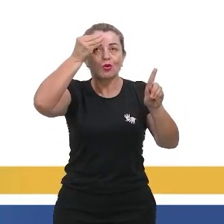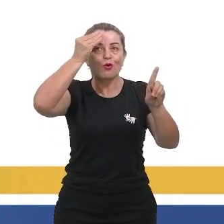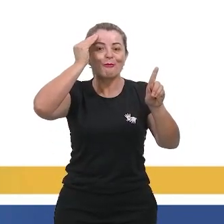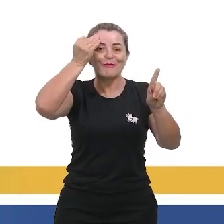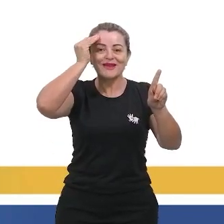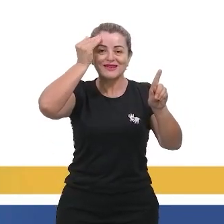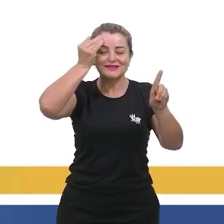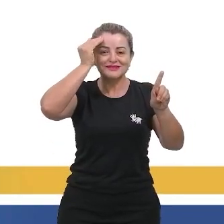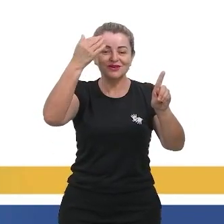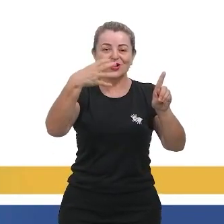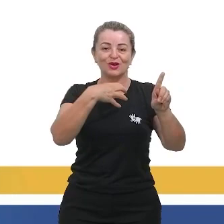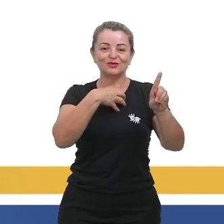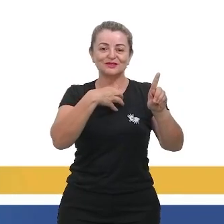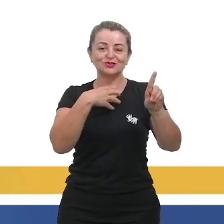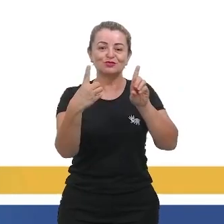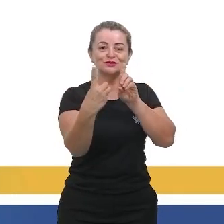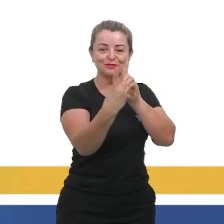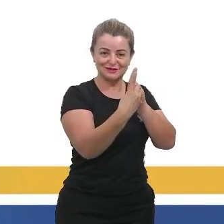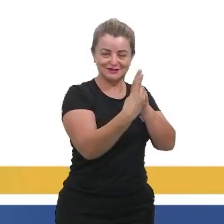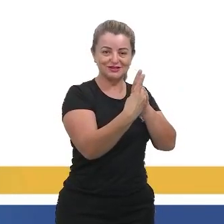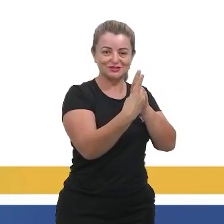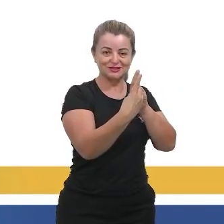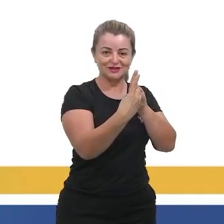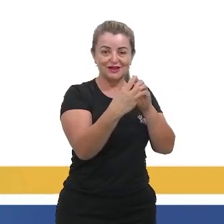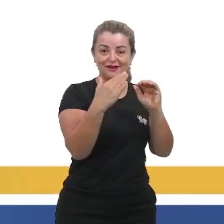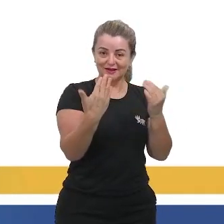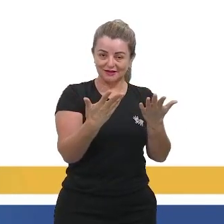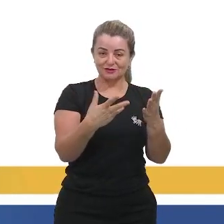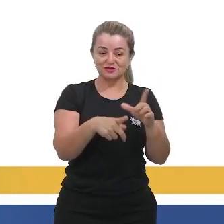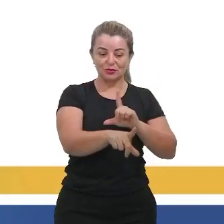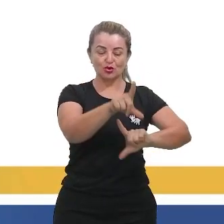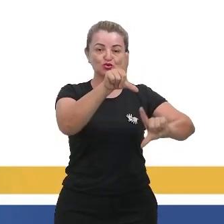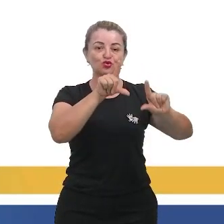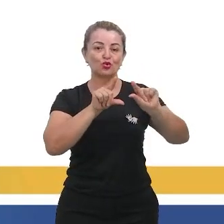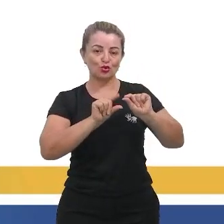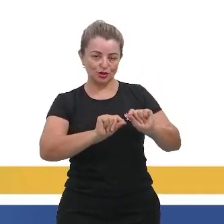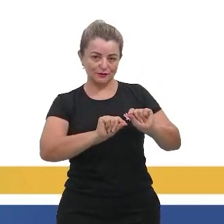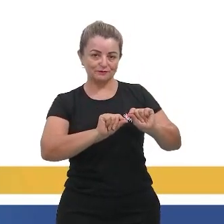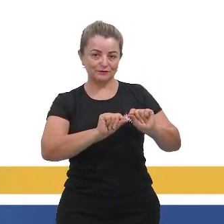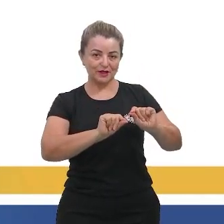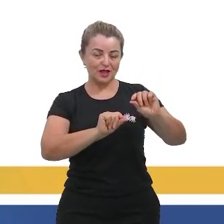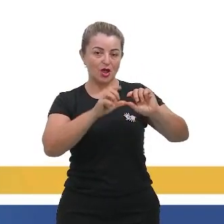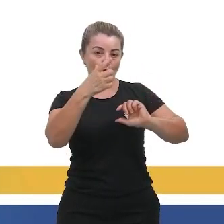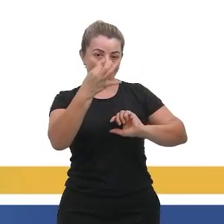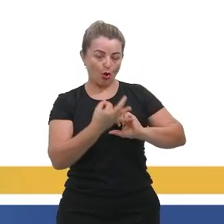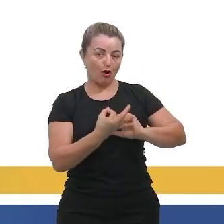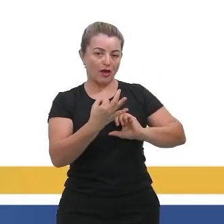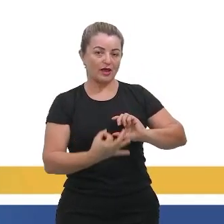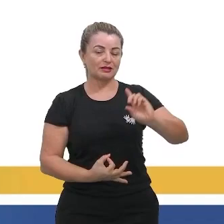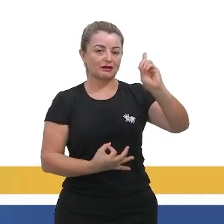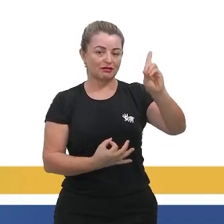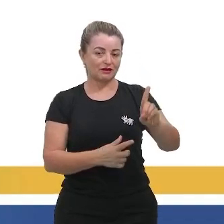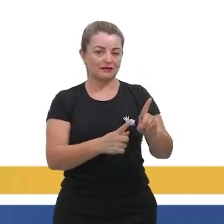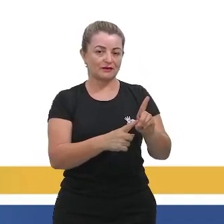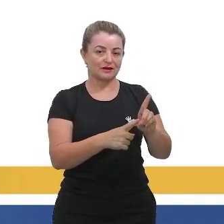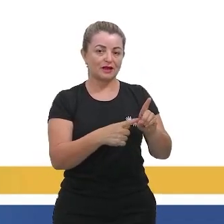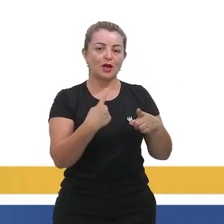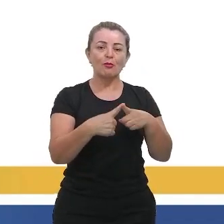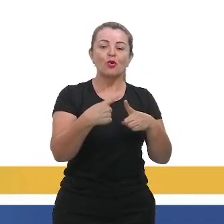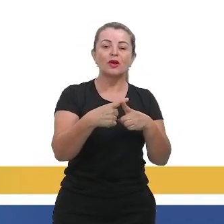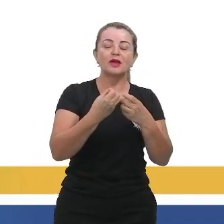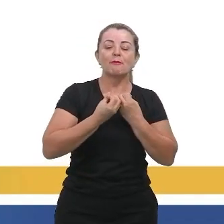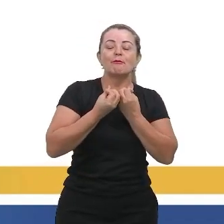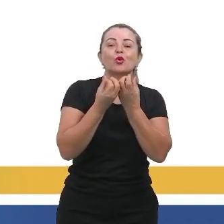sintomas dos pacientes. Aqui nós temos a nossa alternativa correta. E por que que propiciaram